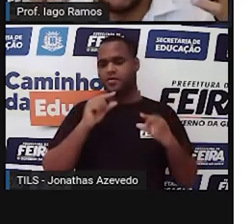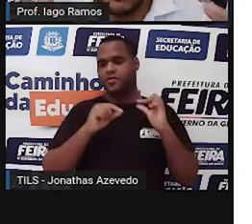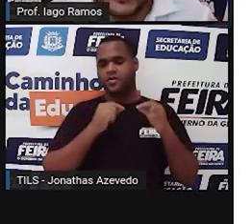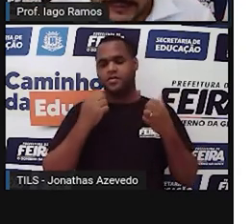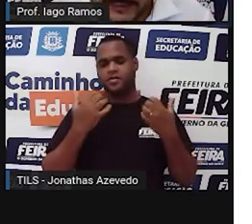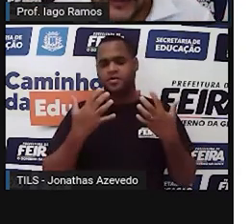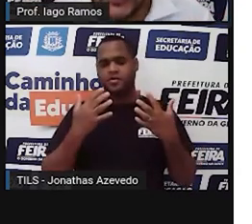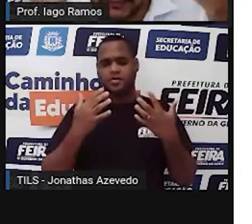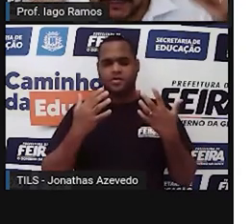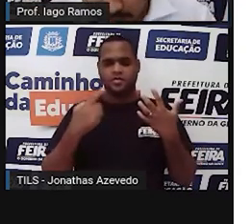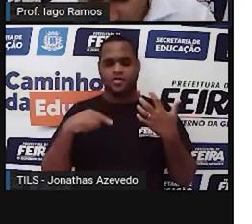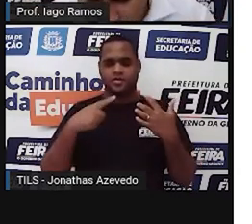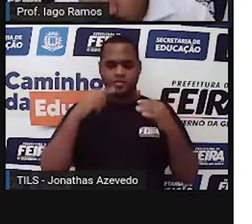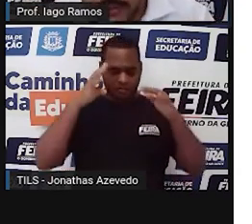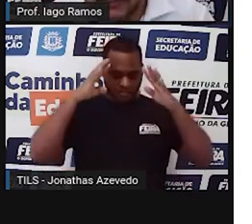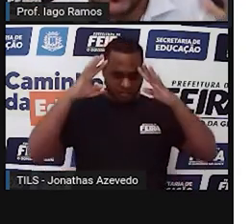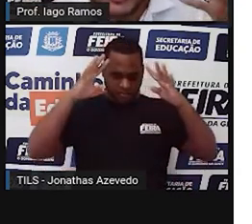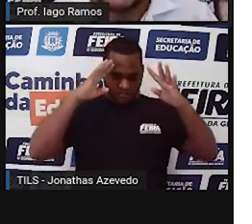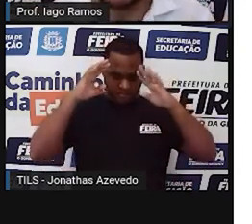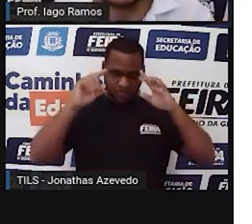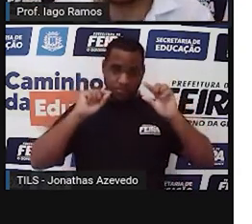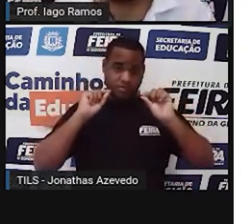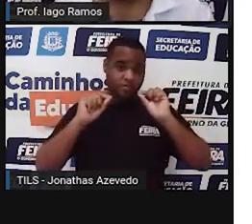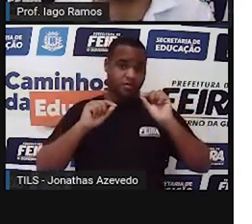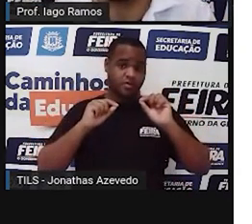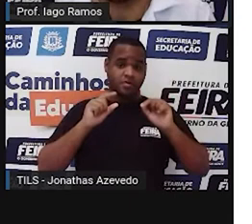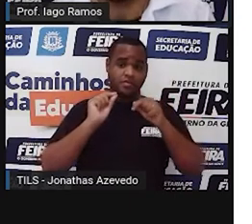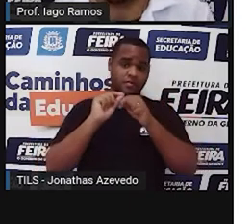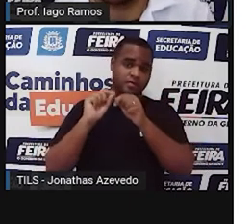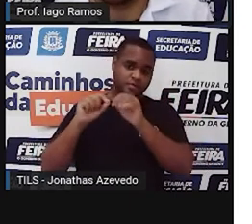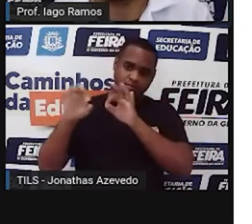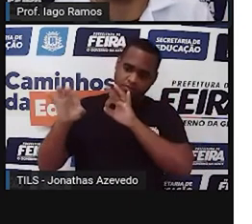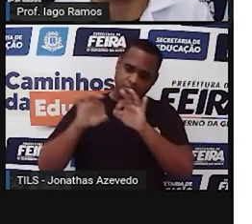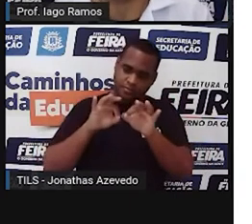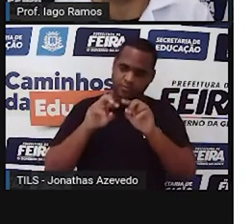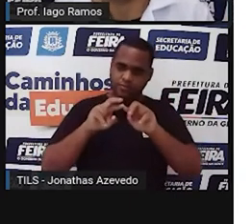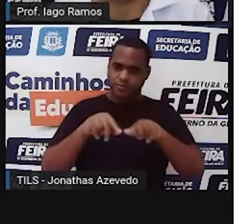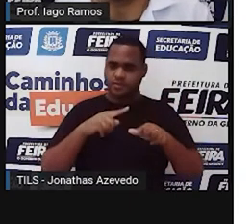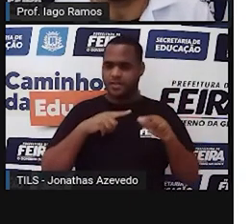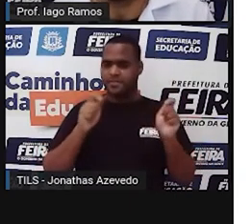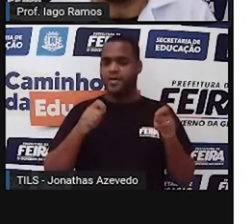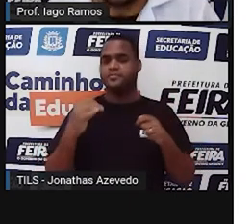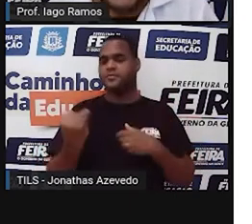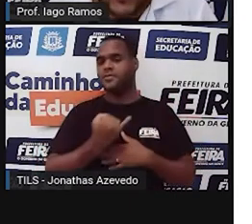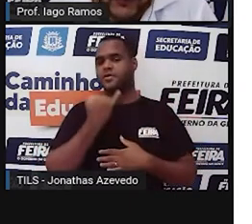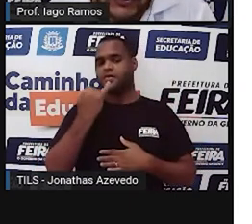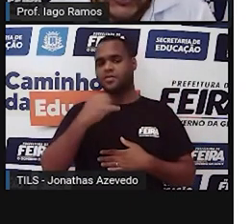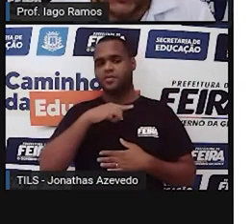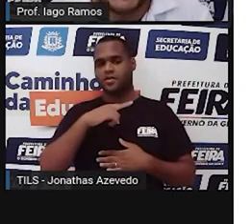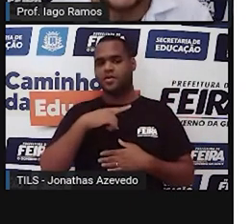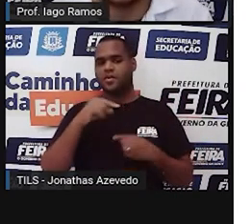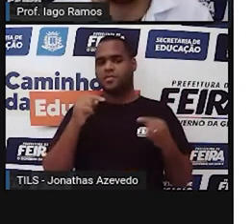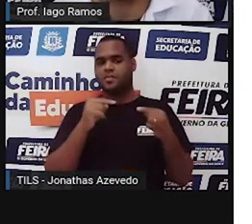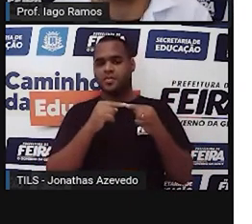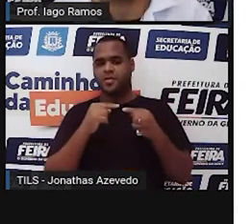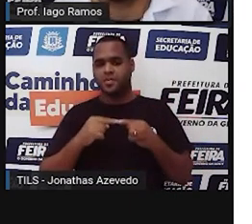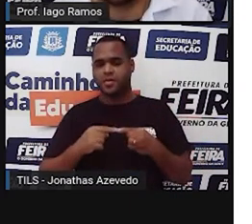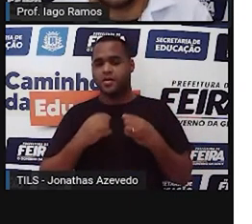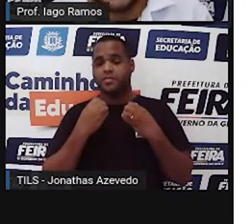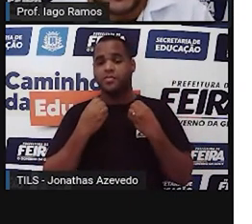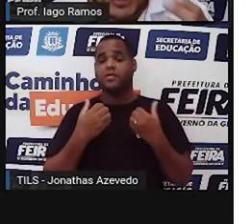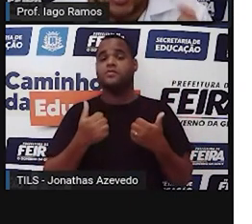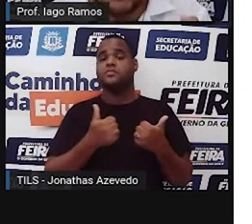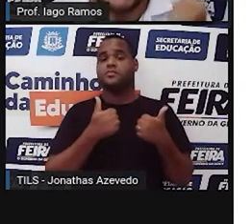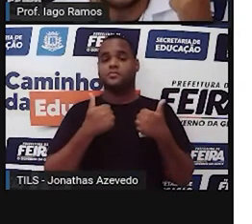vamos entender isso praticando mesmo, fazendo, porque é isso que importa. Como é que funciona isso, professor?